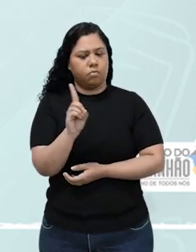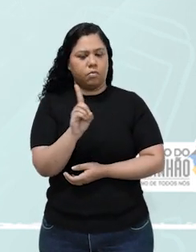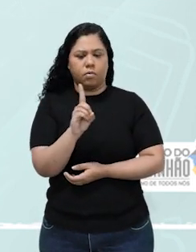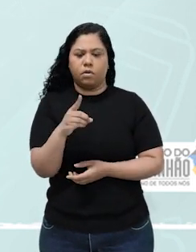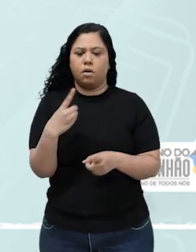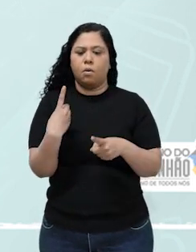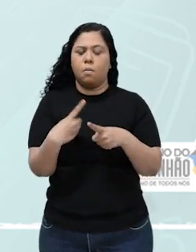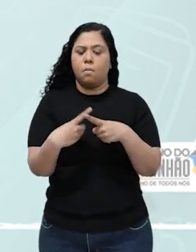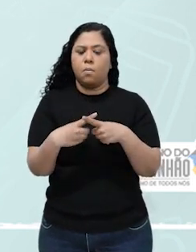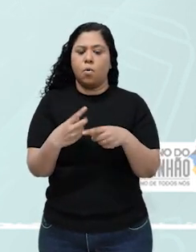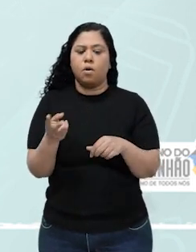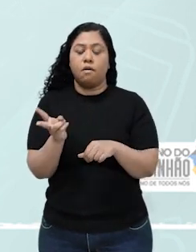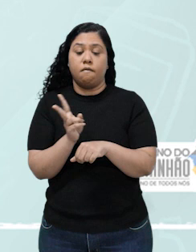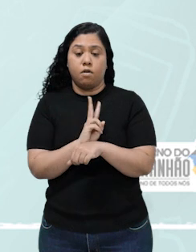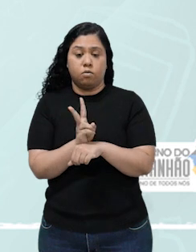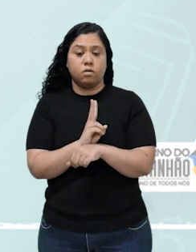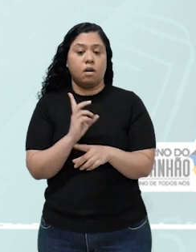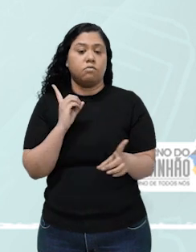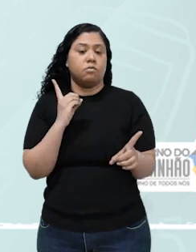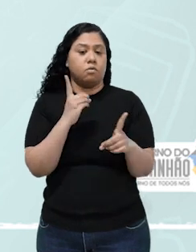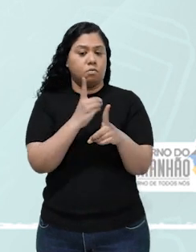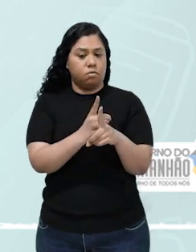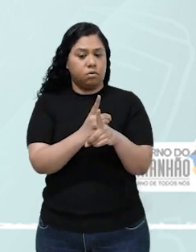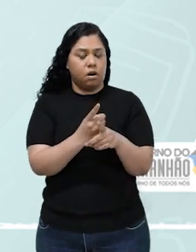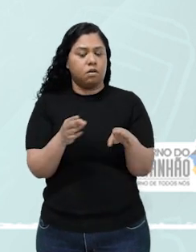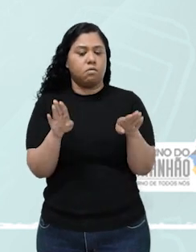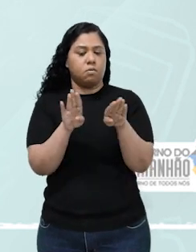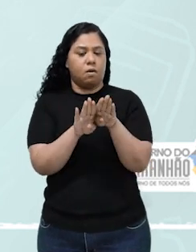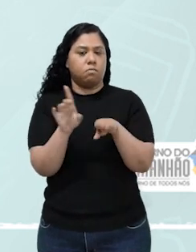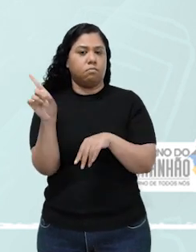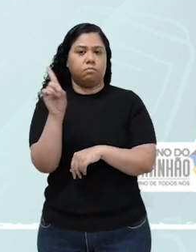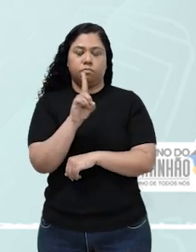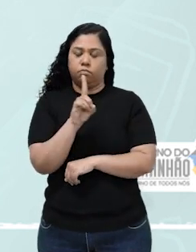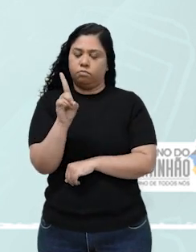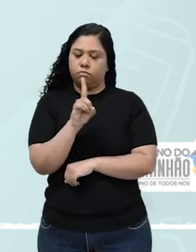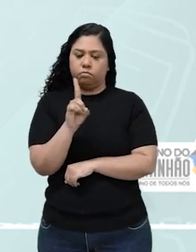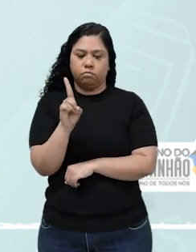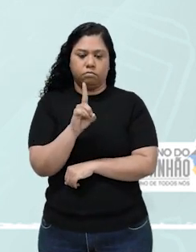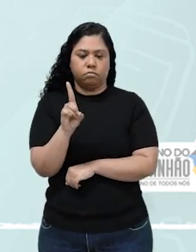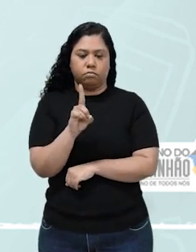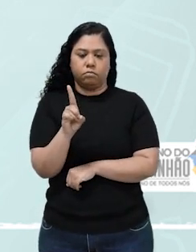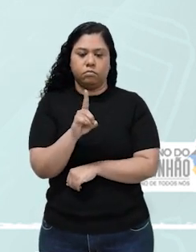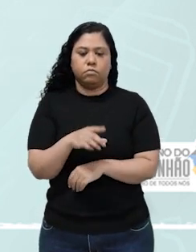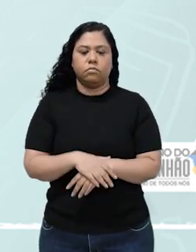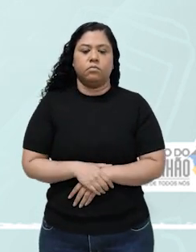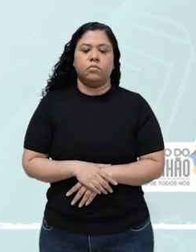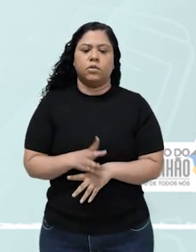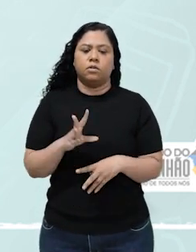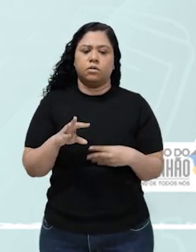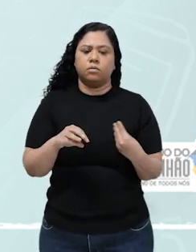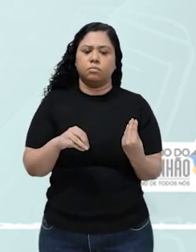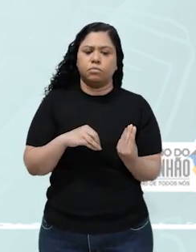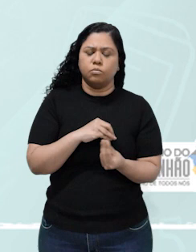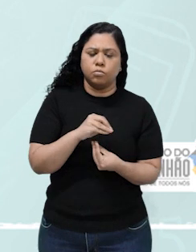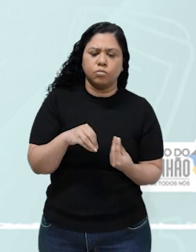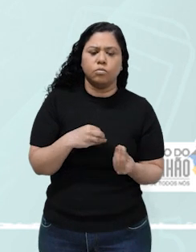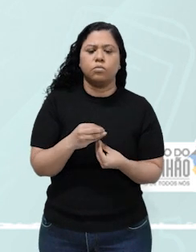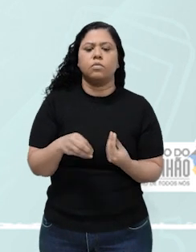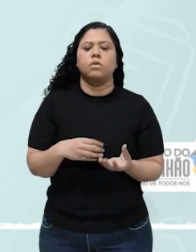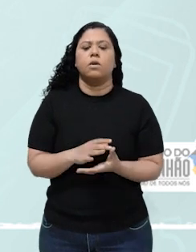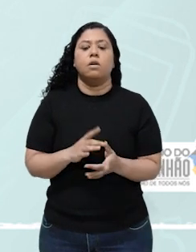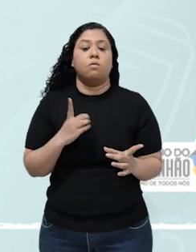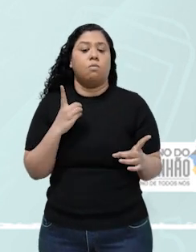velocidades apenas se encontraram, elas não se igualaram. Na verdade, as concentrações das substâncias,